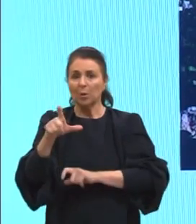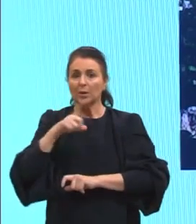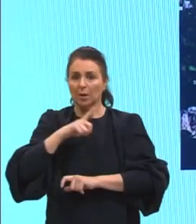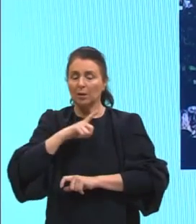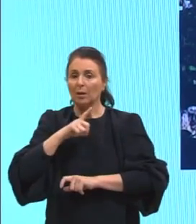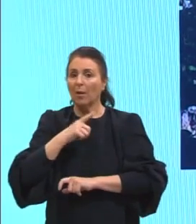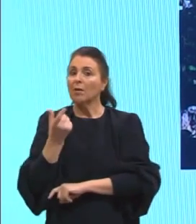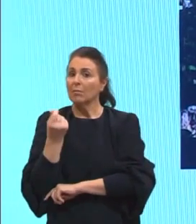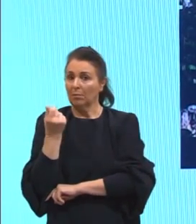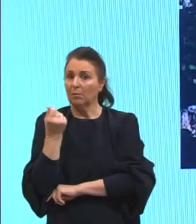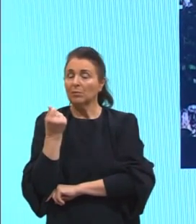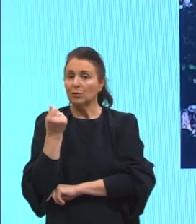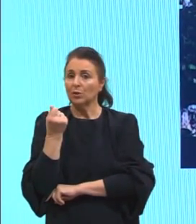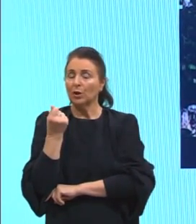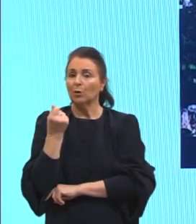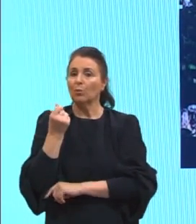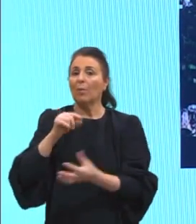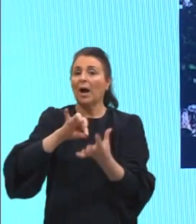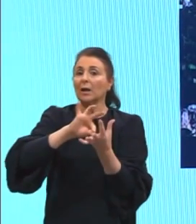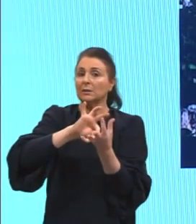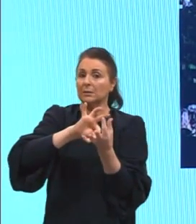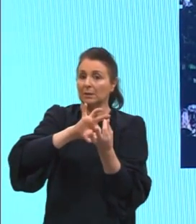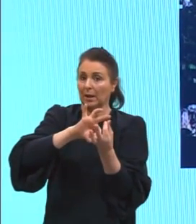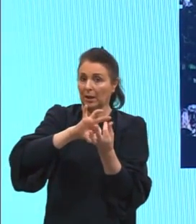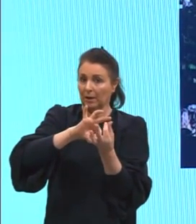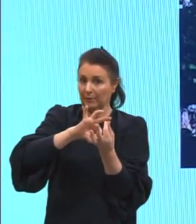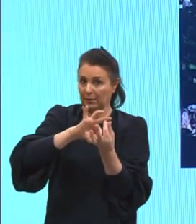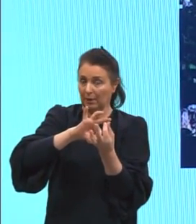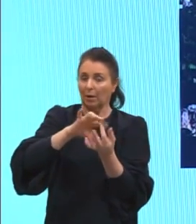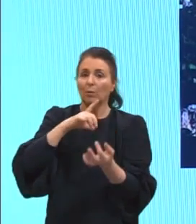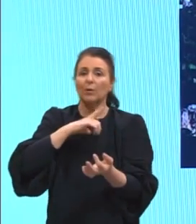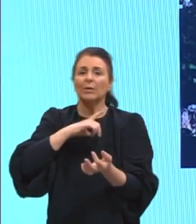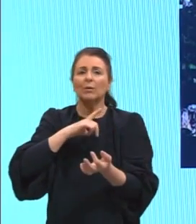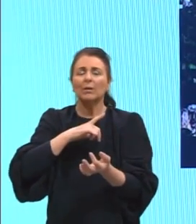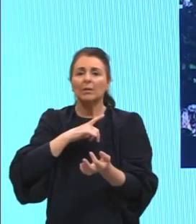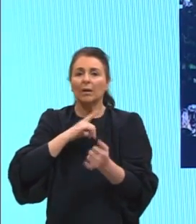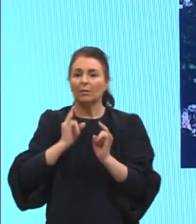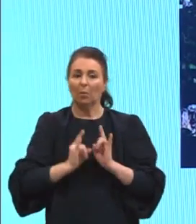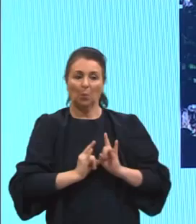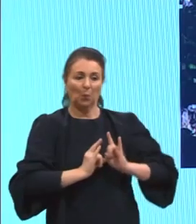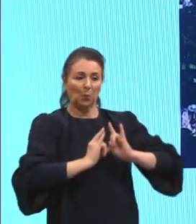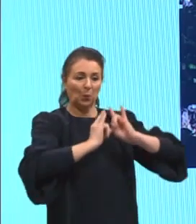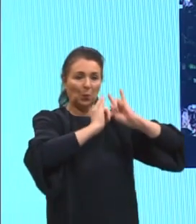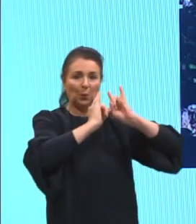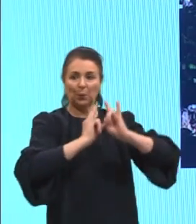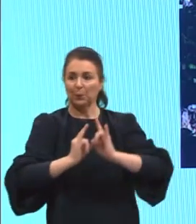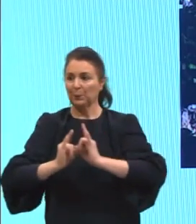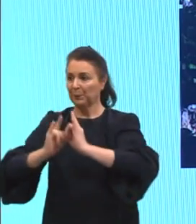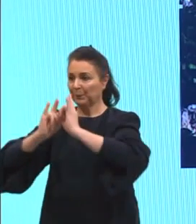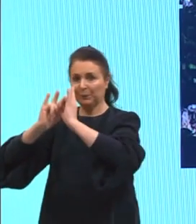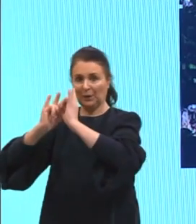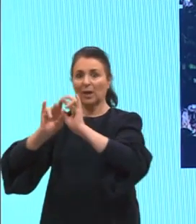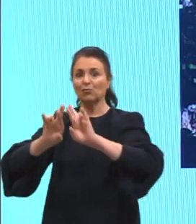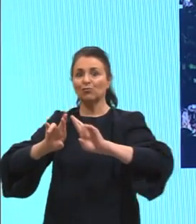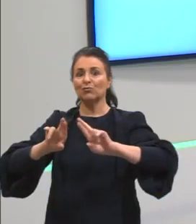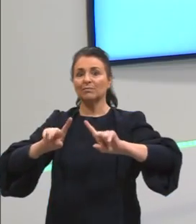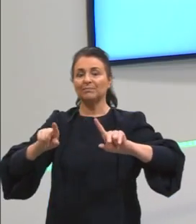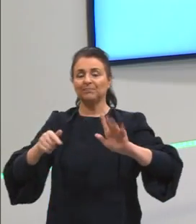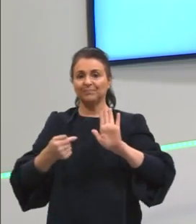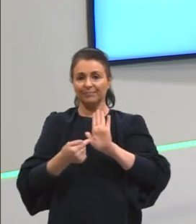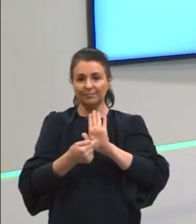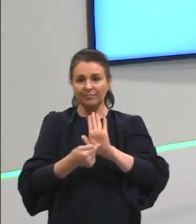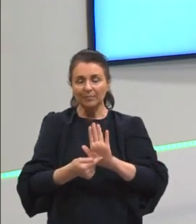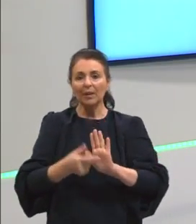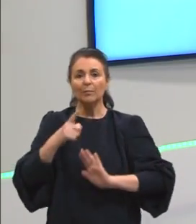capital aí. Então, você vai ter também essa elevação, né, dos prédios, mostrar justamente isso, para poder